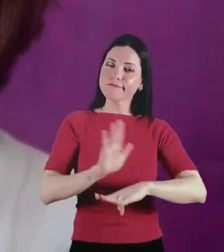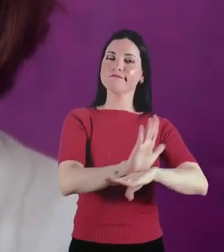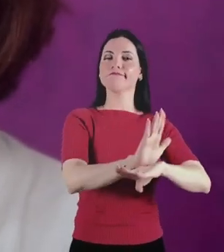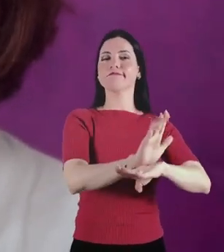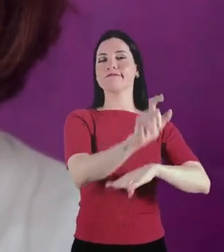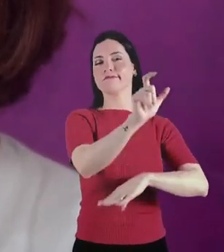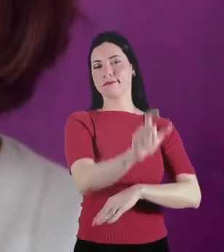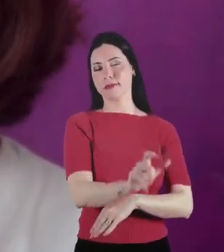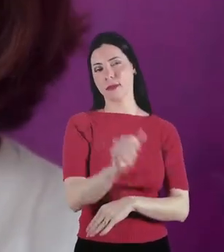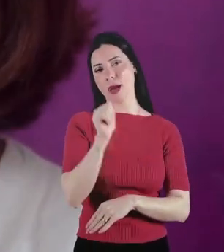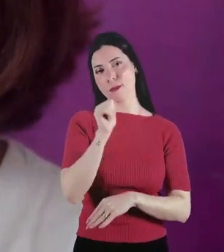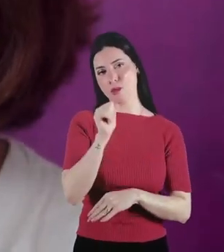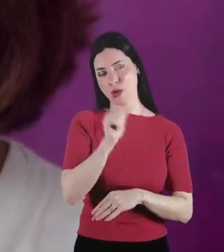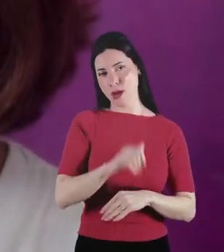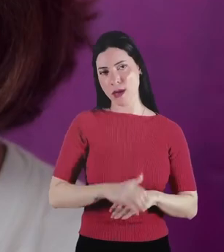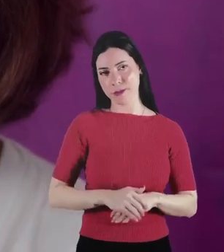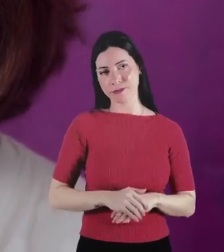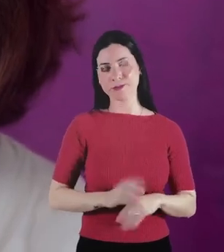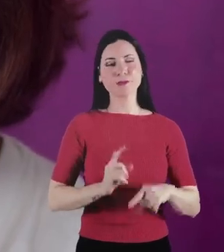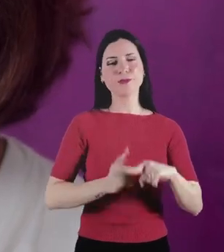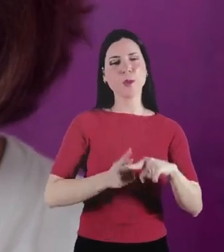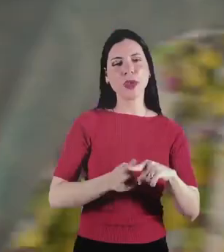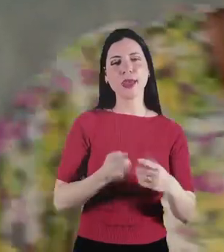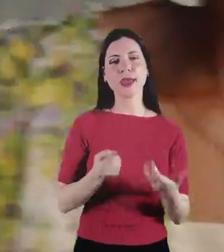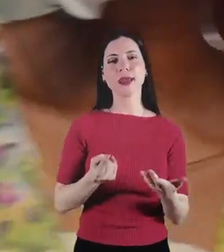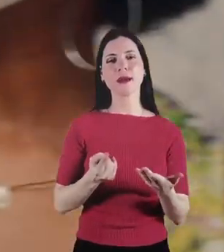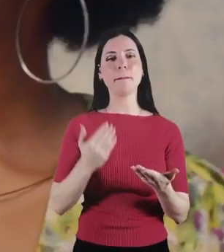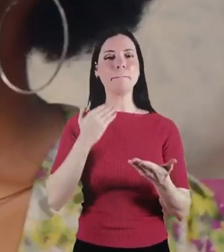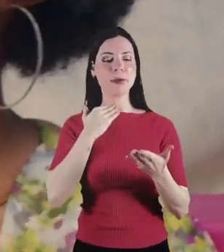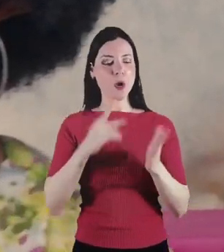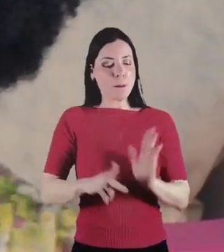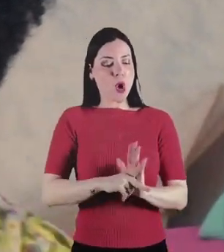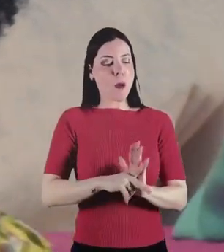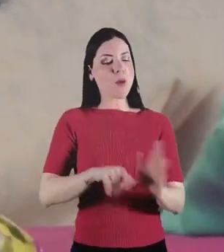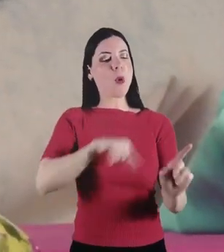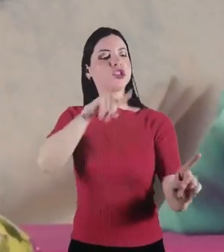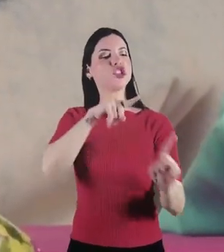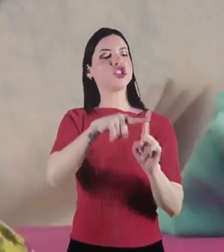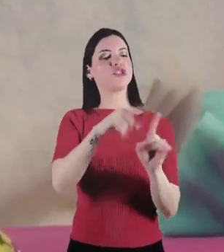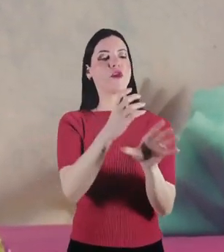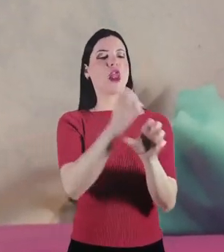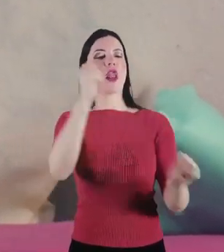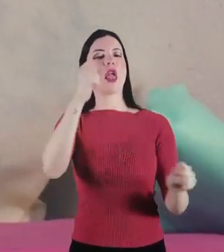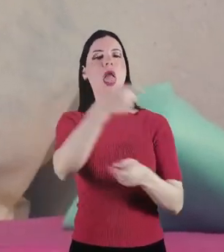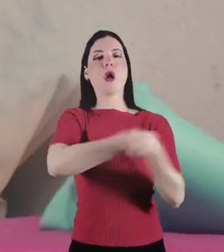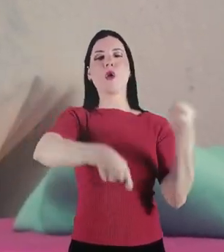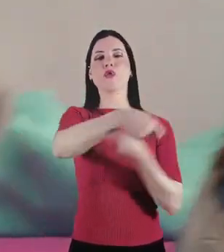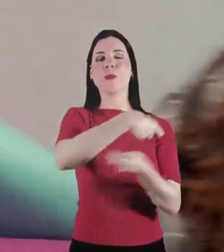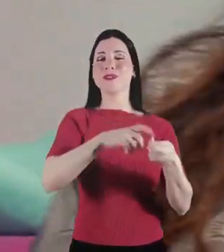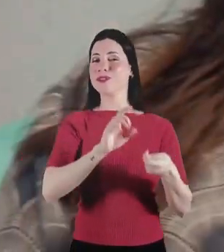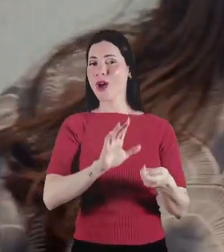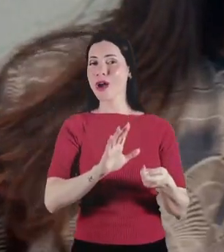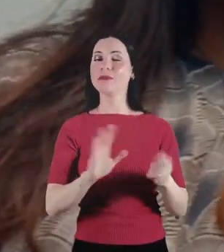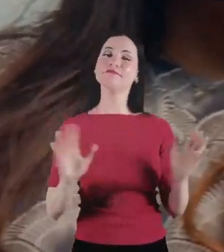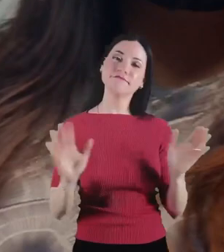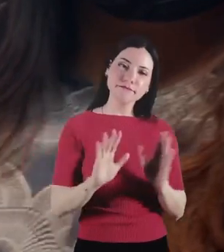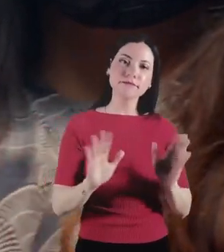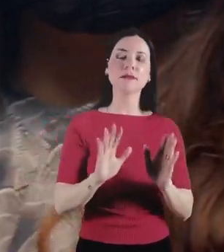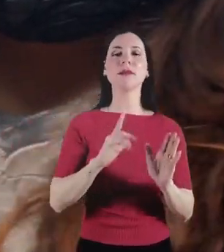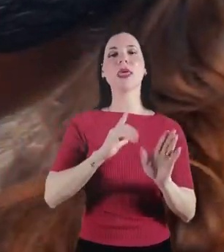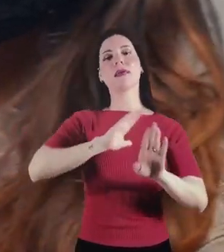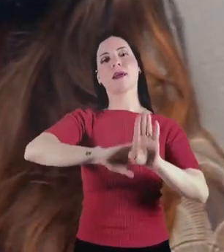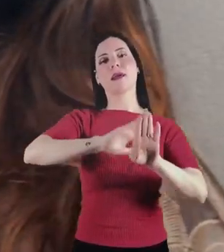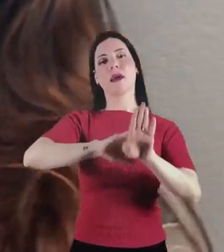favorecer a mulher, porque o banco não é uma iniciativa só econômica, é